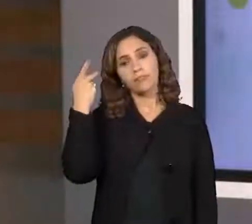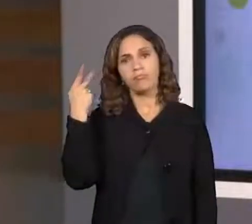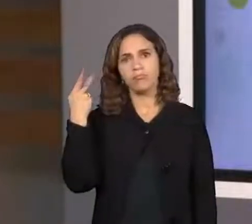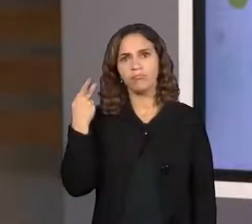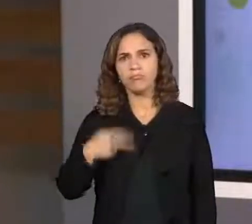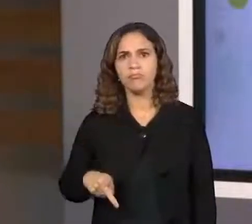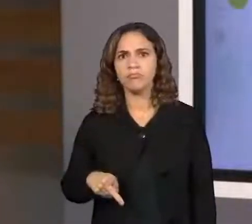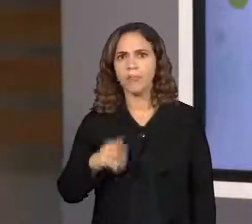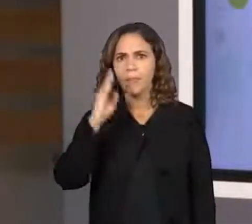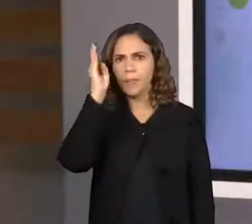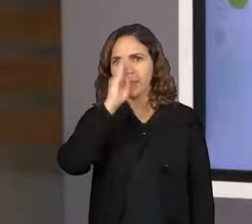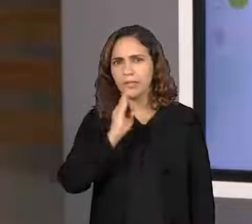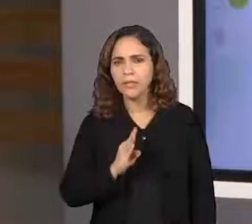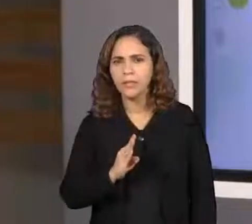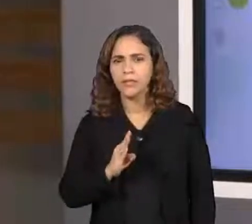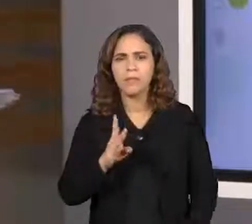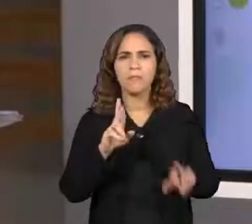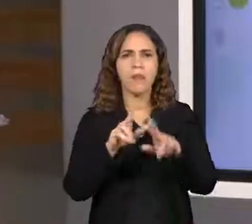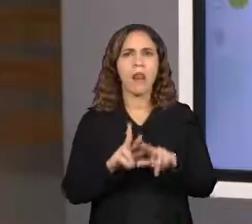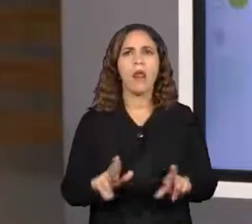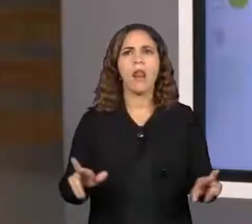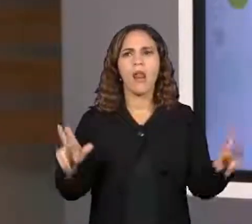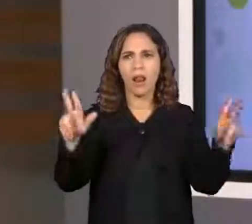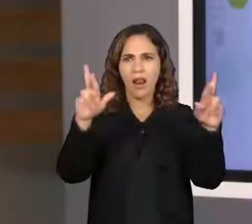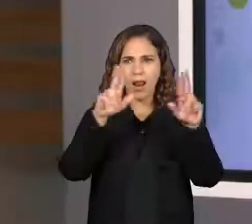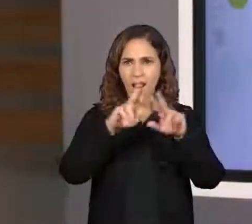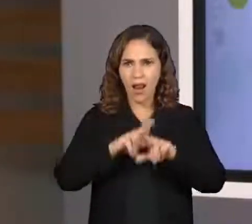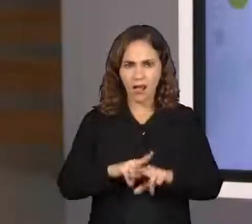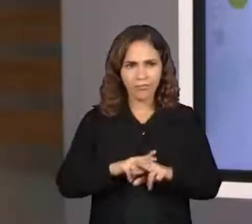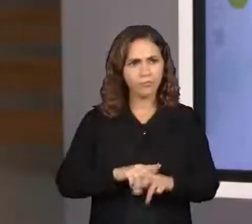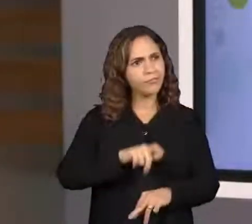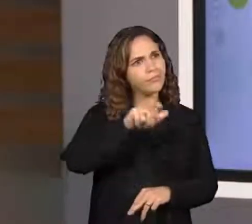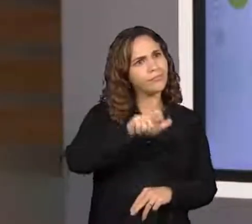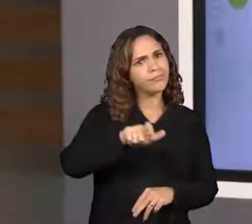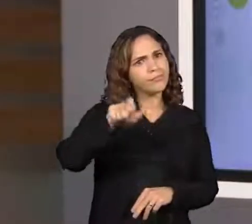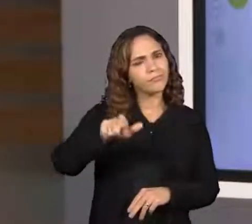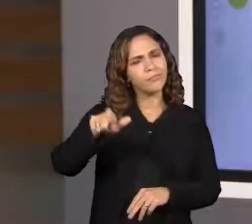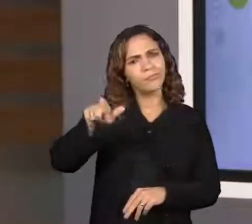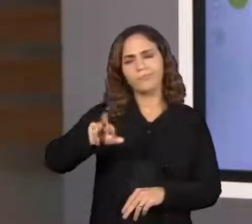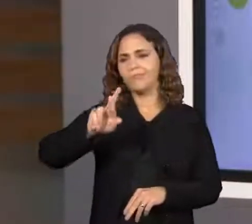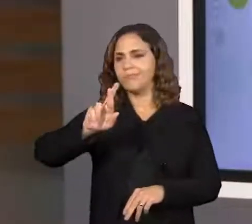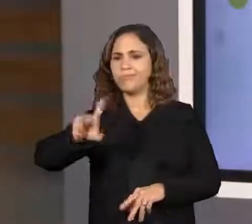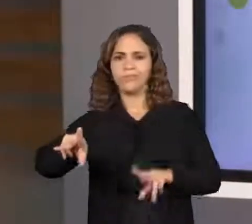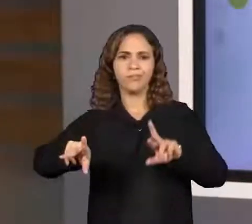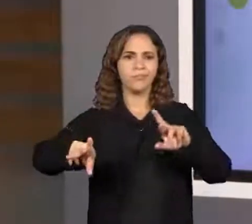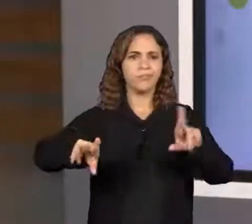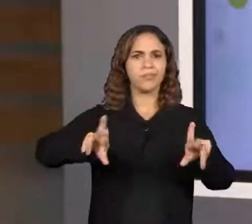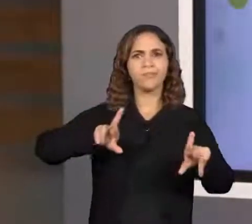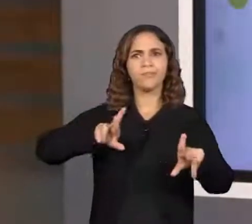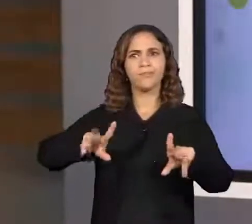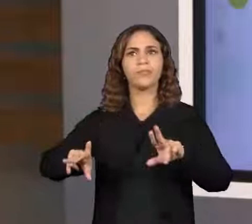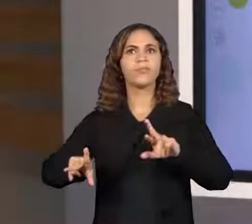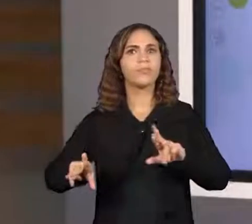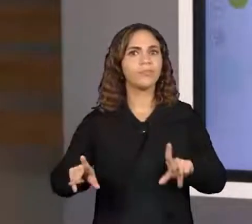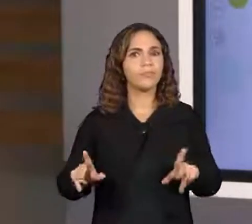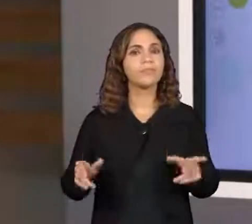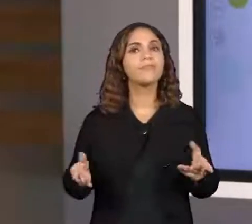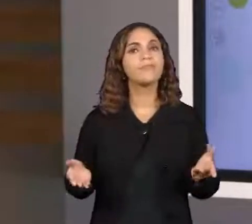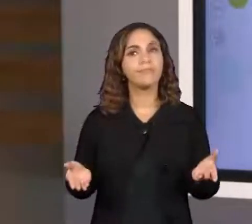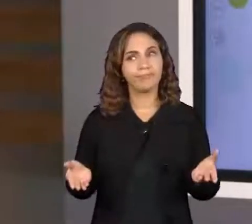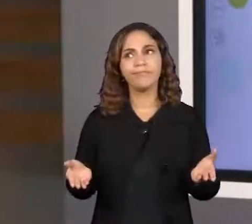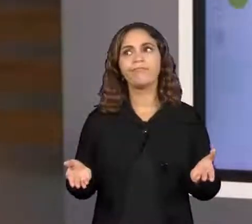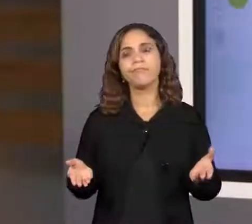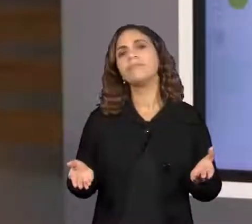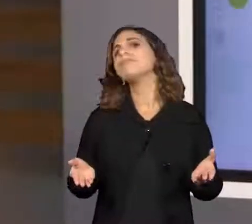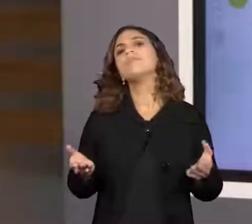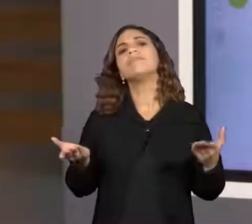diverso, com pessoas tão diferentes como o Brasil, é algo assim